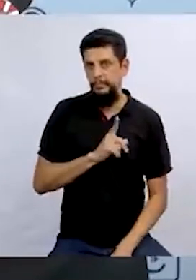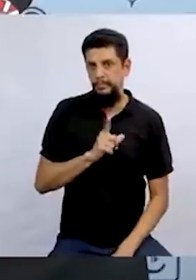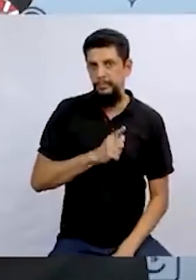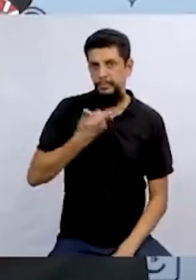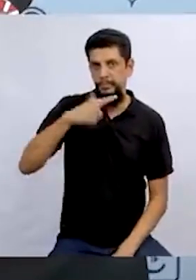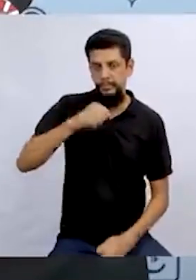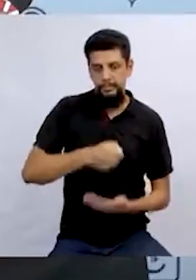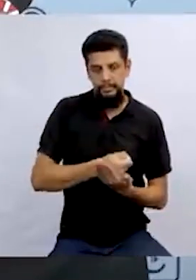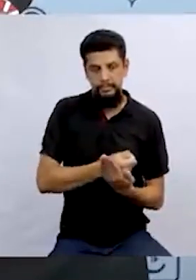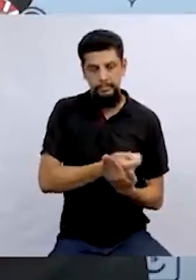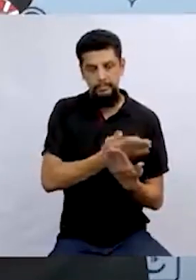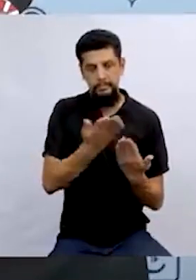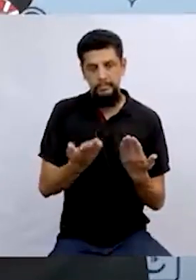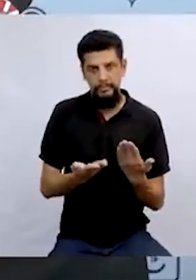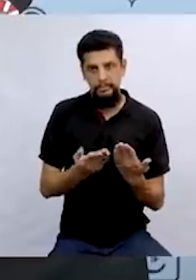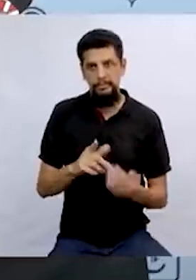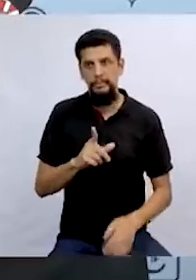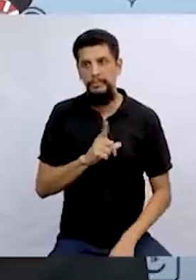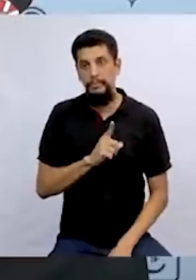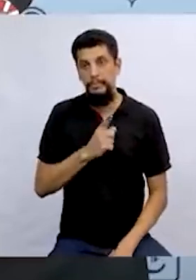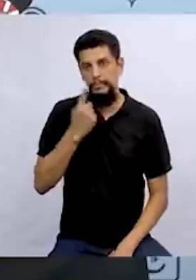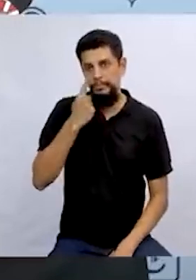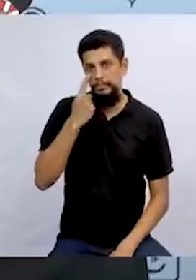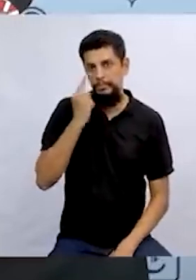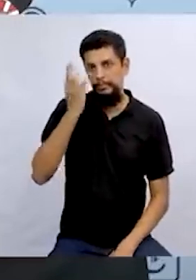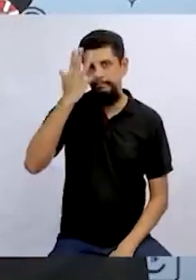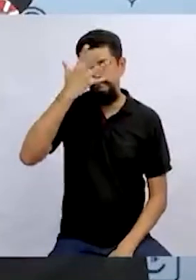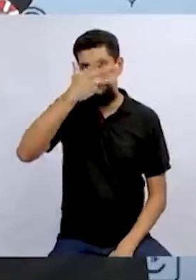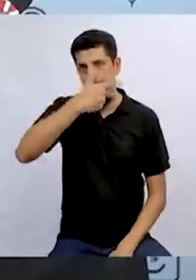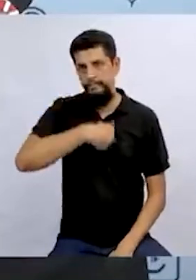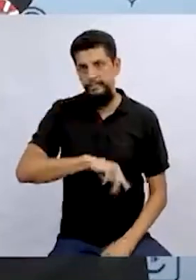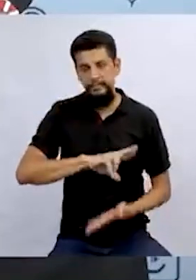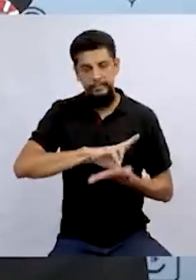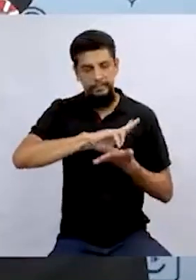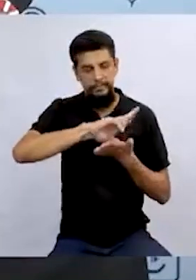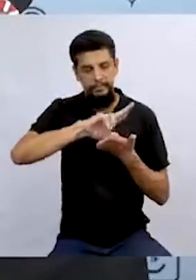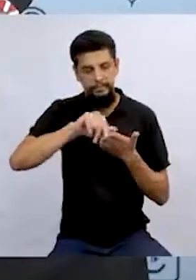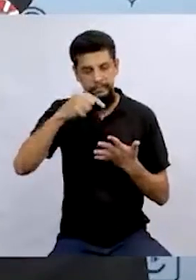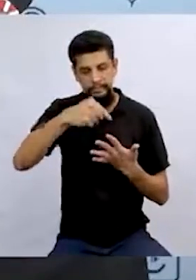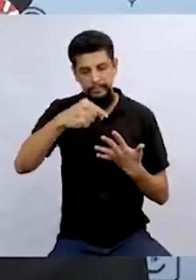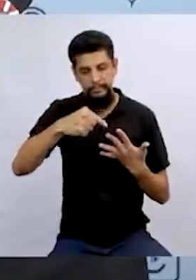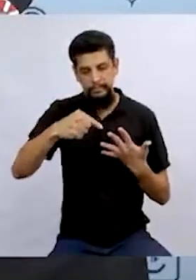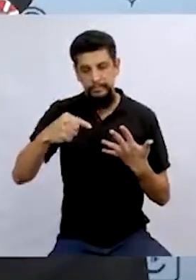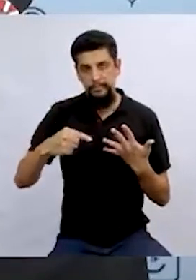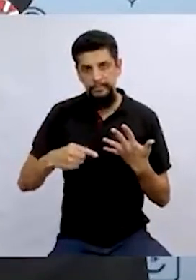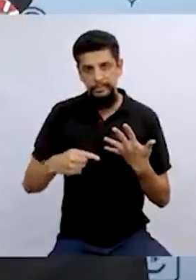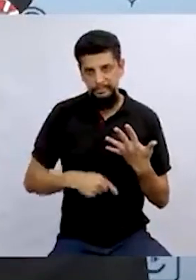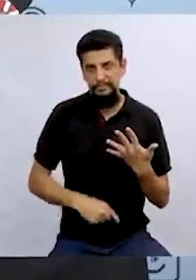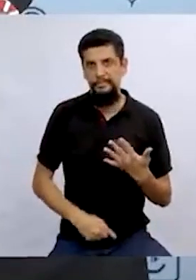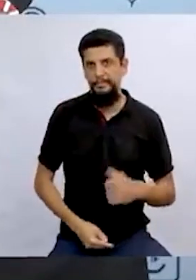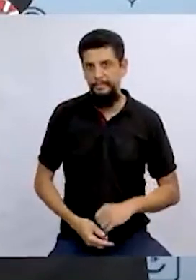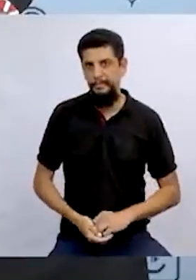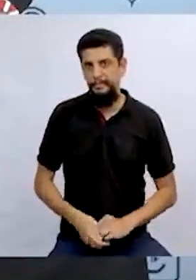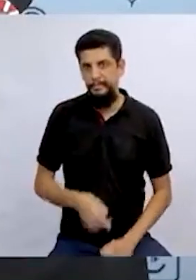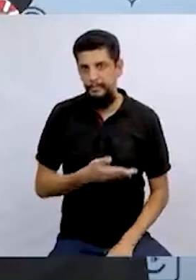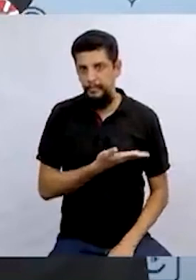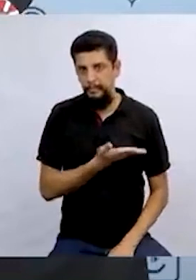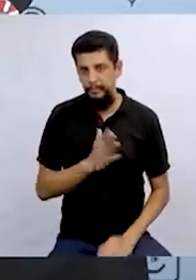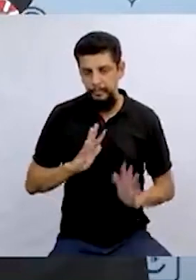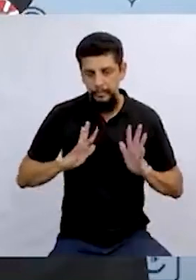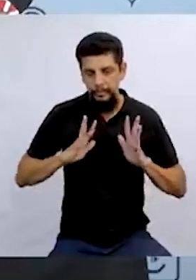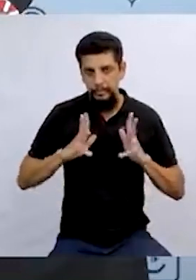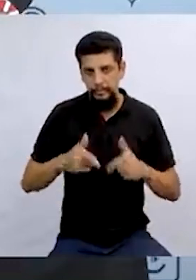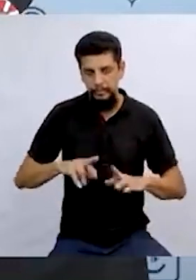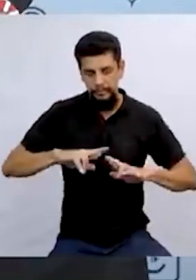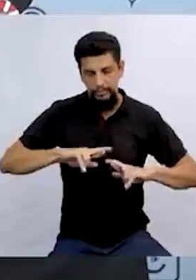também outras cartas que reúnem... Olha que bonito. Que reúnem vários elementos ao mesmo tempo. E elas